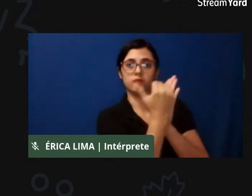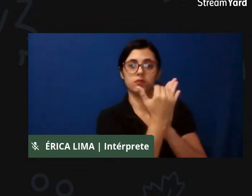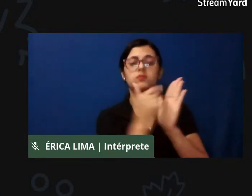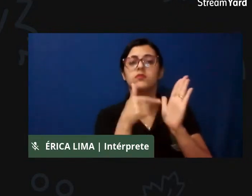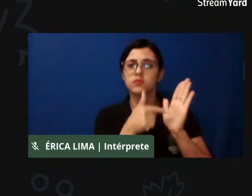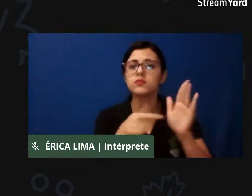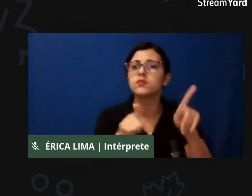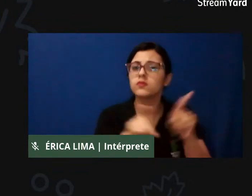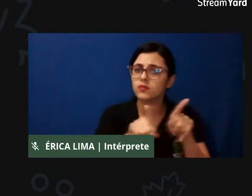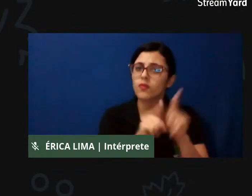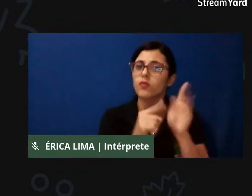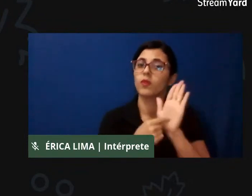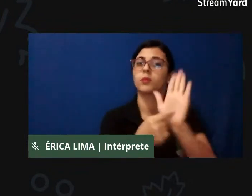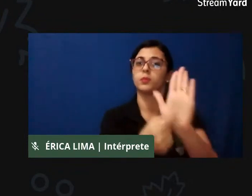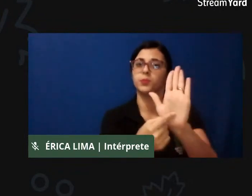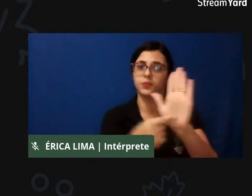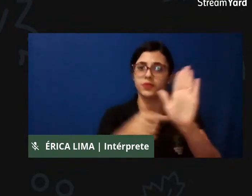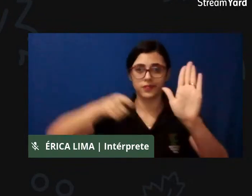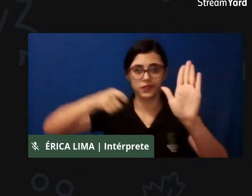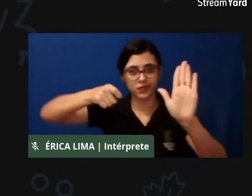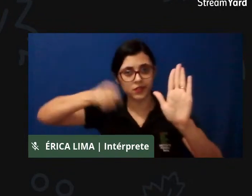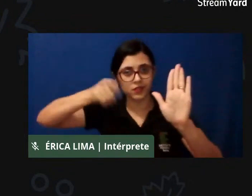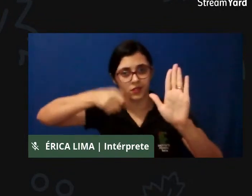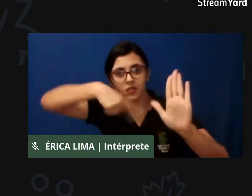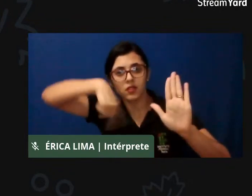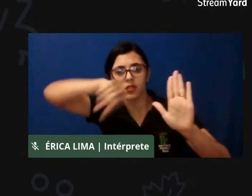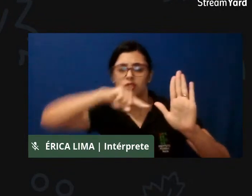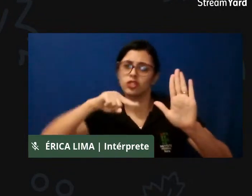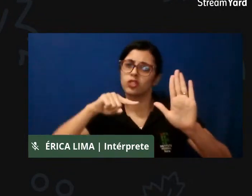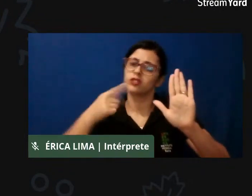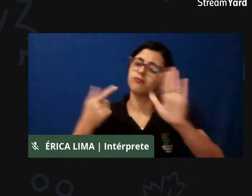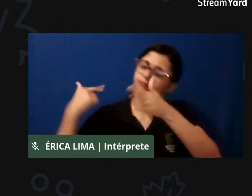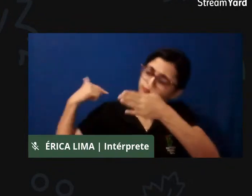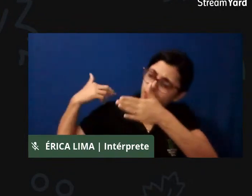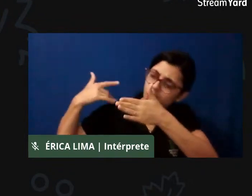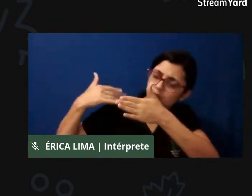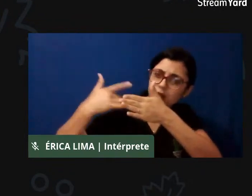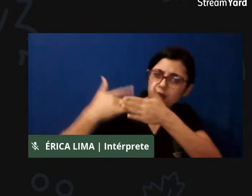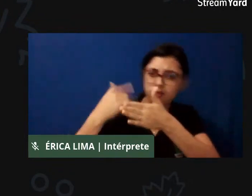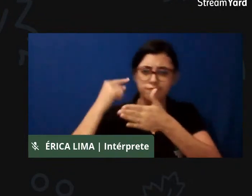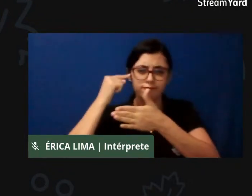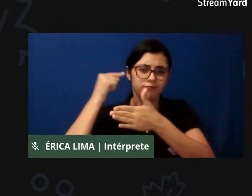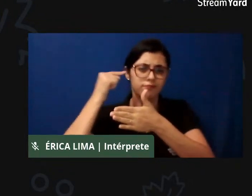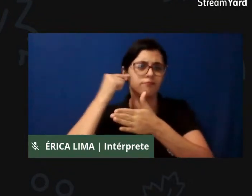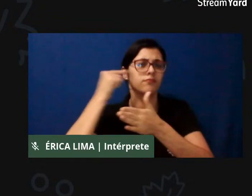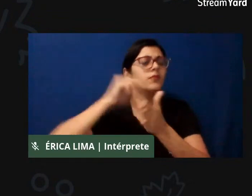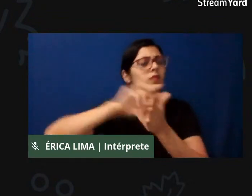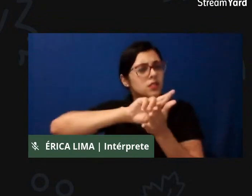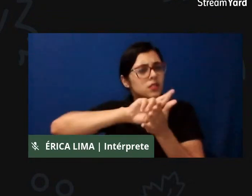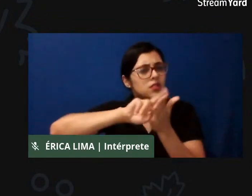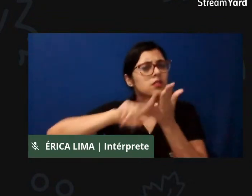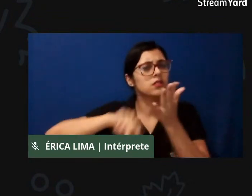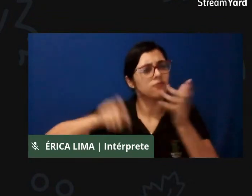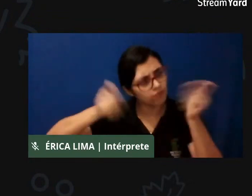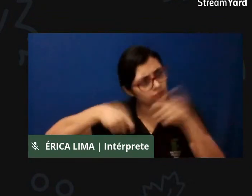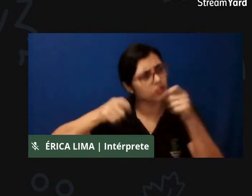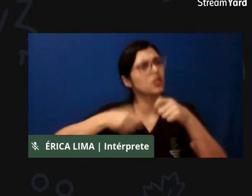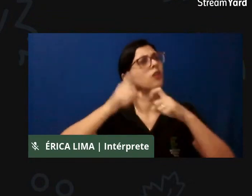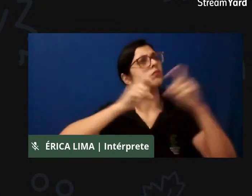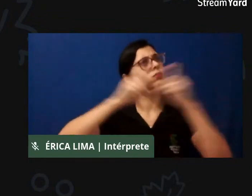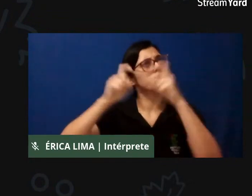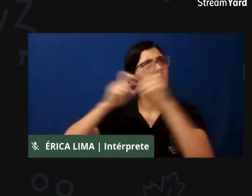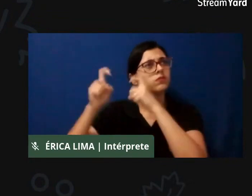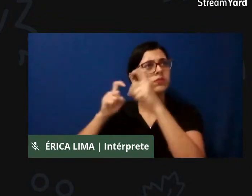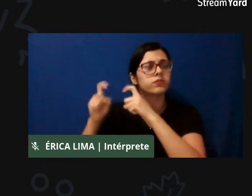evidenciar como que a gente, ao longo do tempo, vem pensando novas formas de debater, de